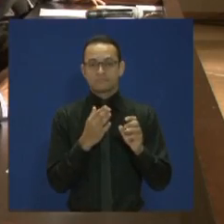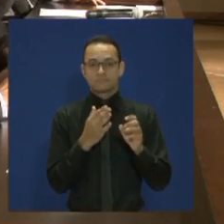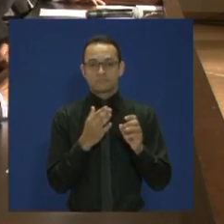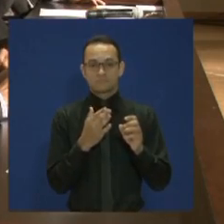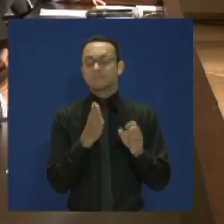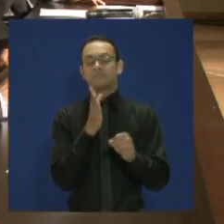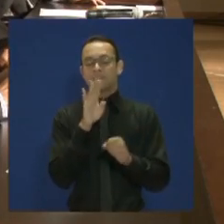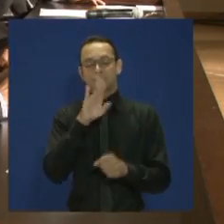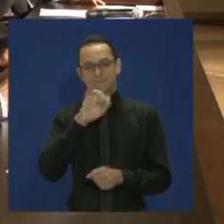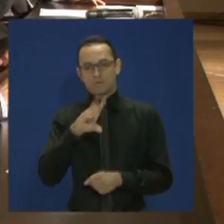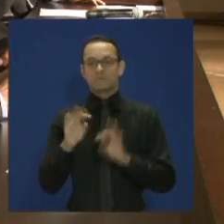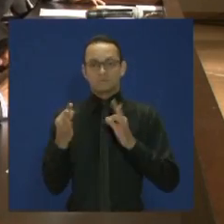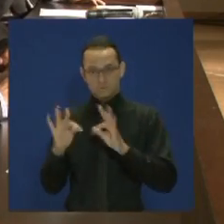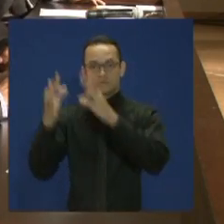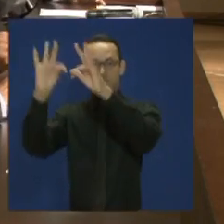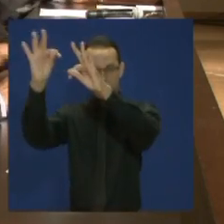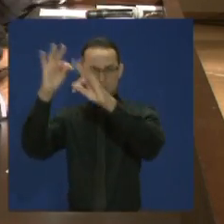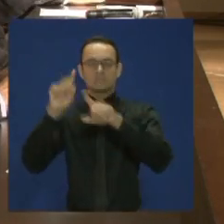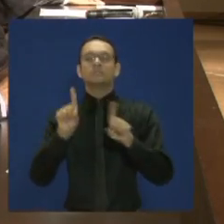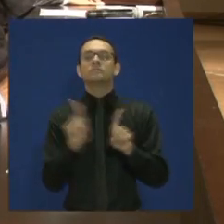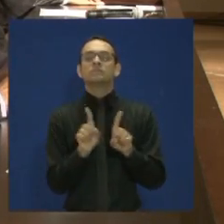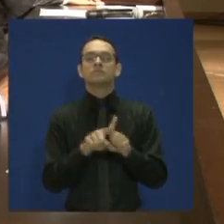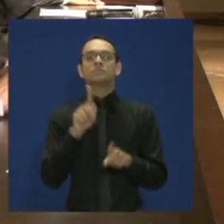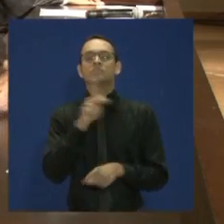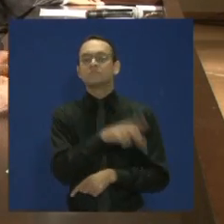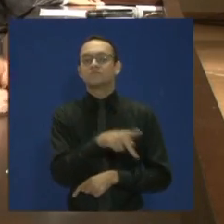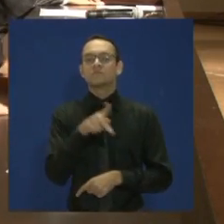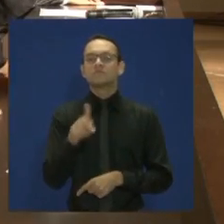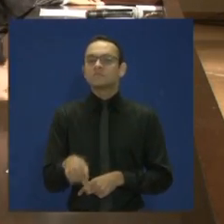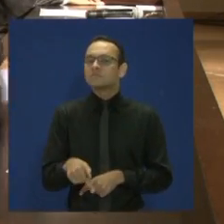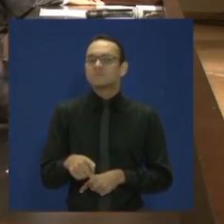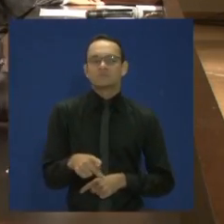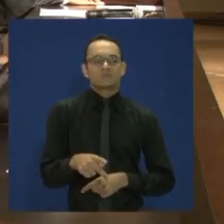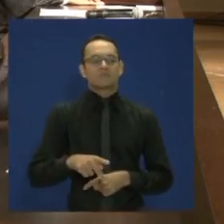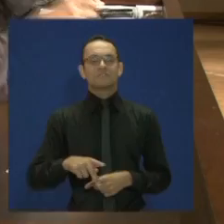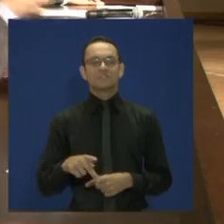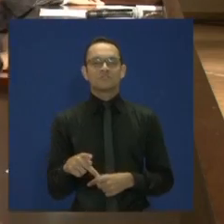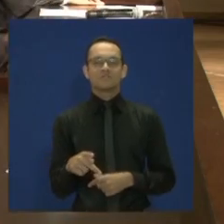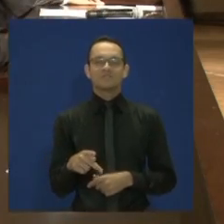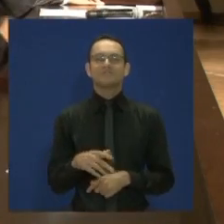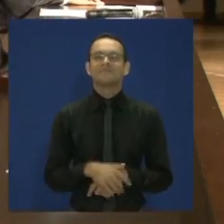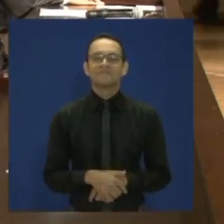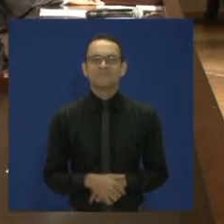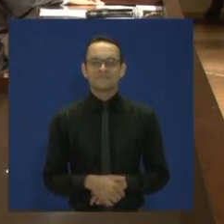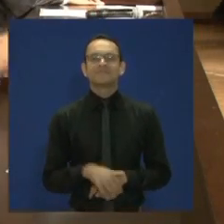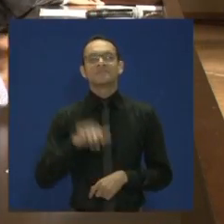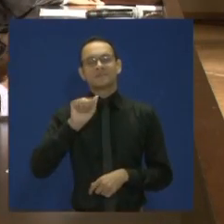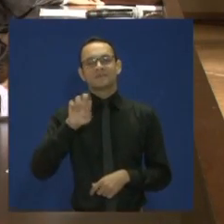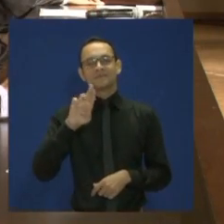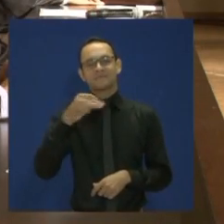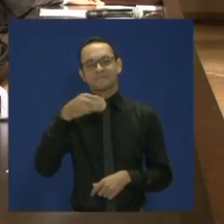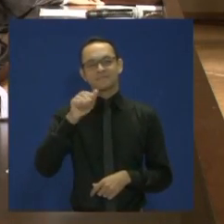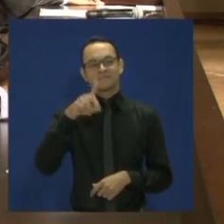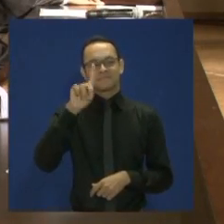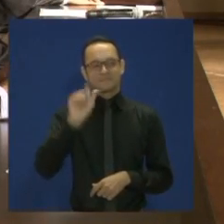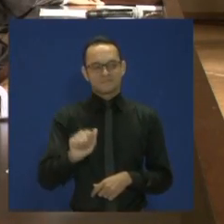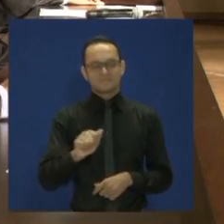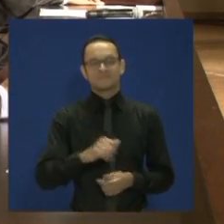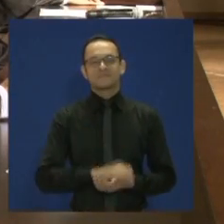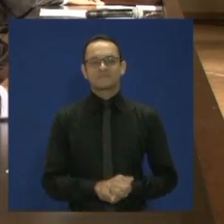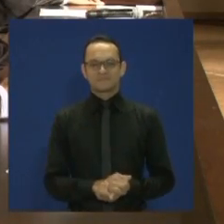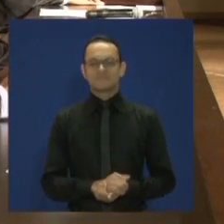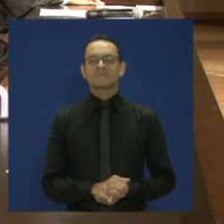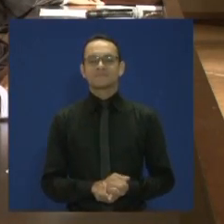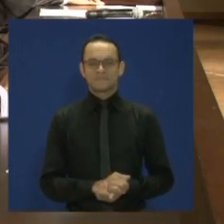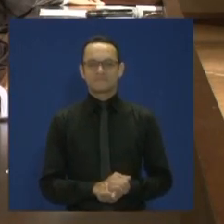e para a ninfa da turma de Biotecnologia, professor Armando Garcia Rodrigues. Queria cumprimentar todos